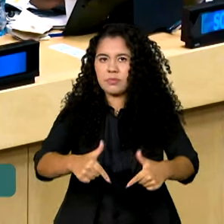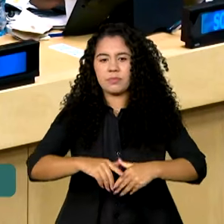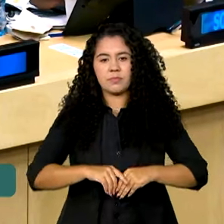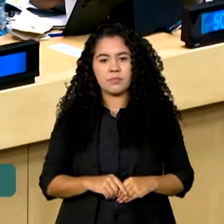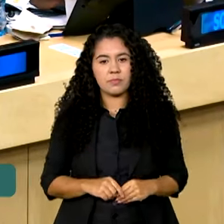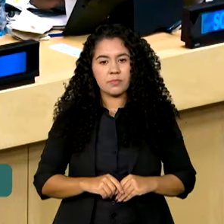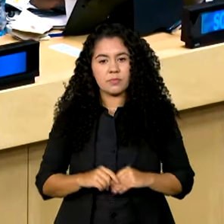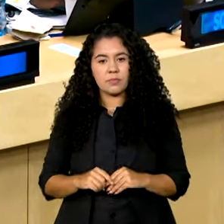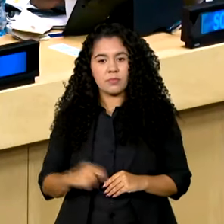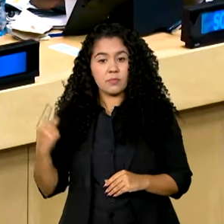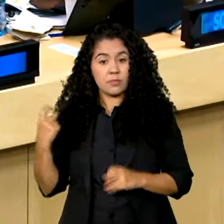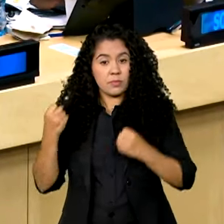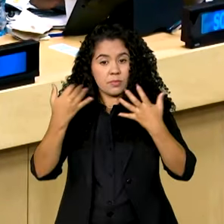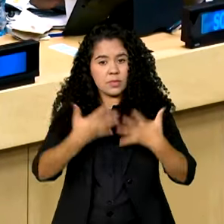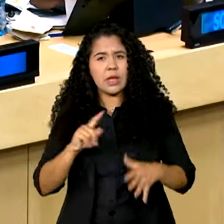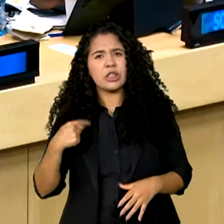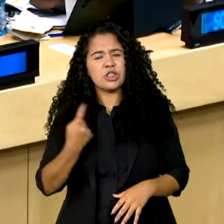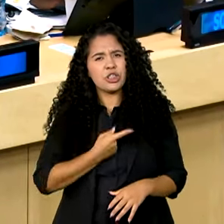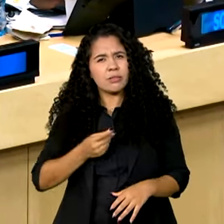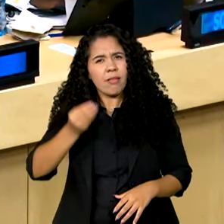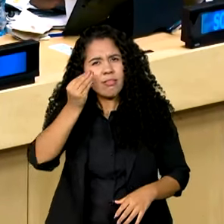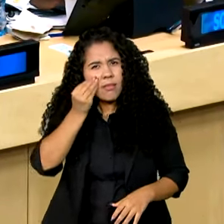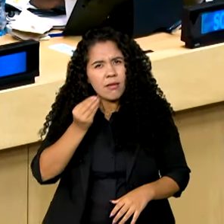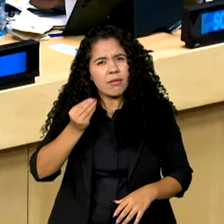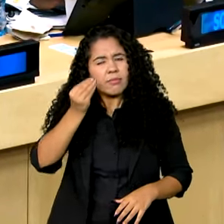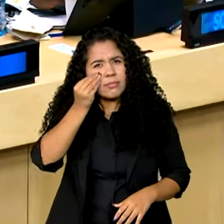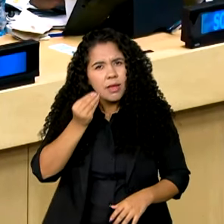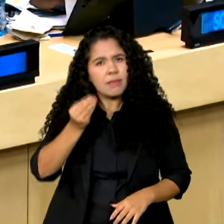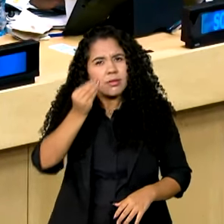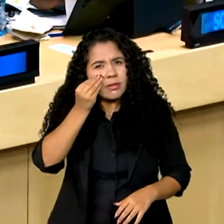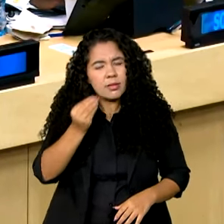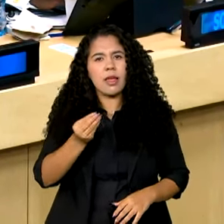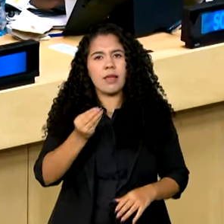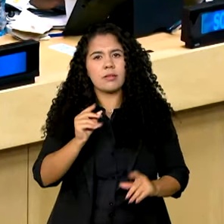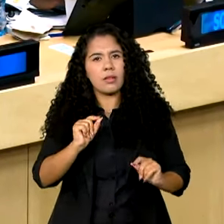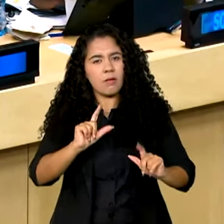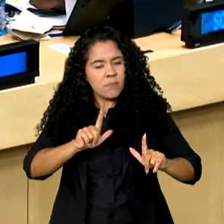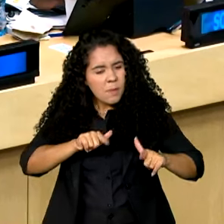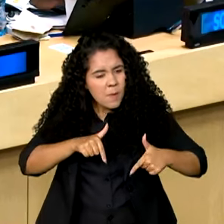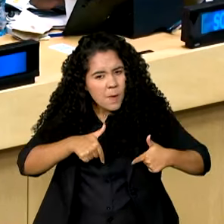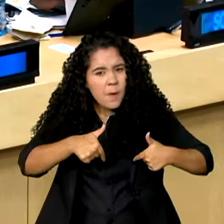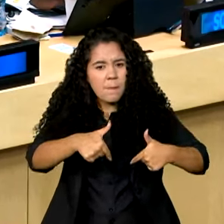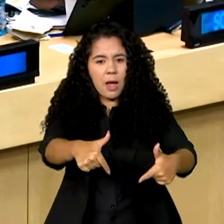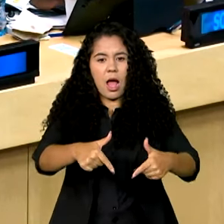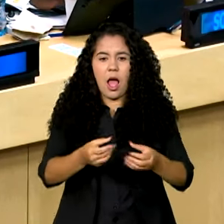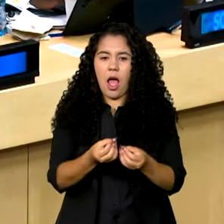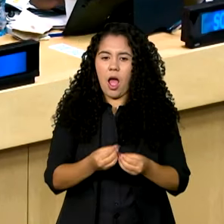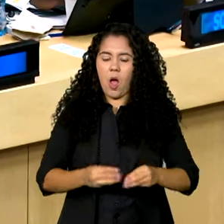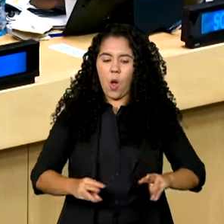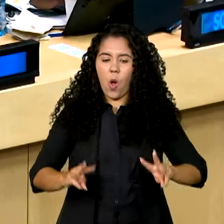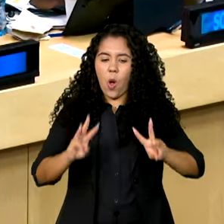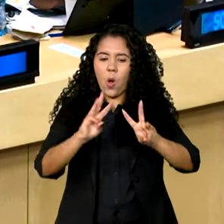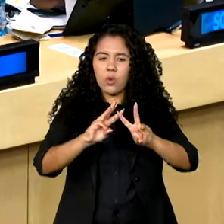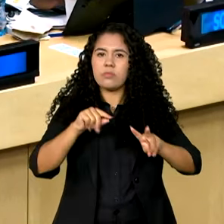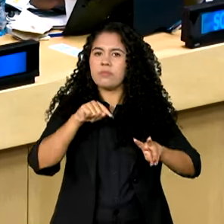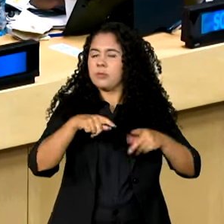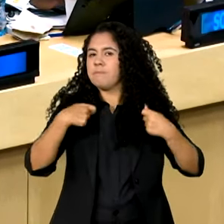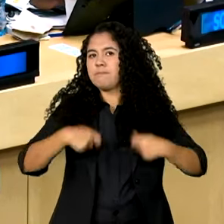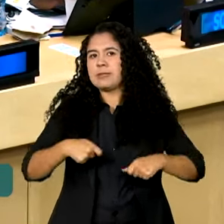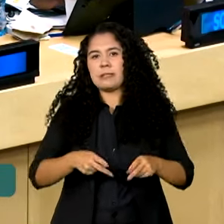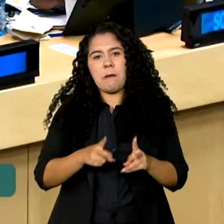superar esses desafios, as Nações Unidas precisam se manter